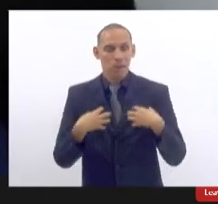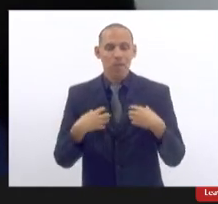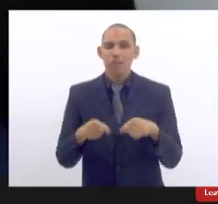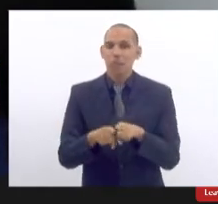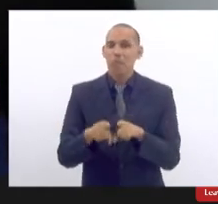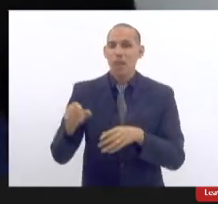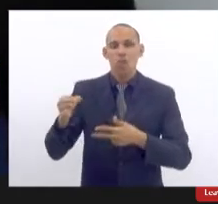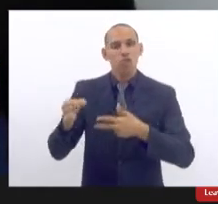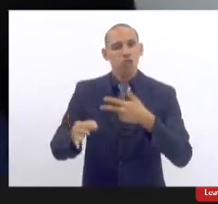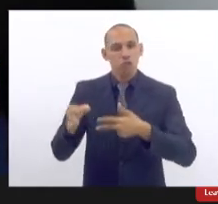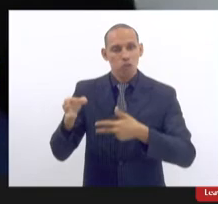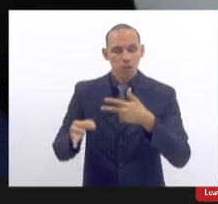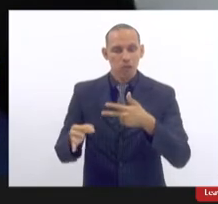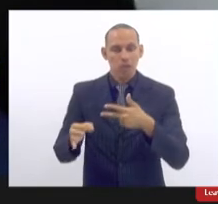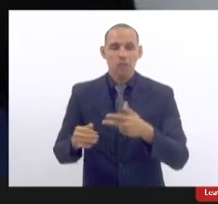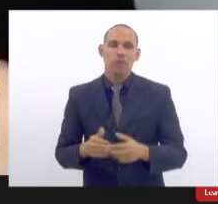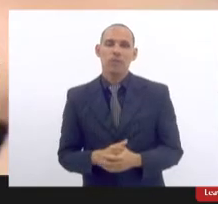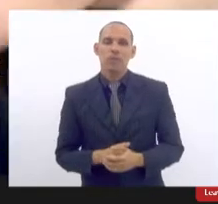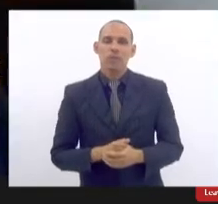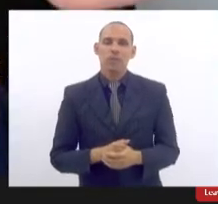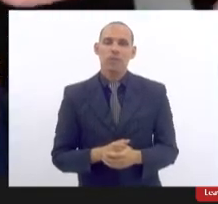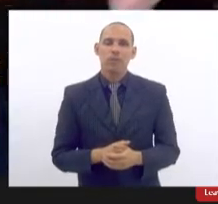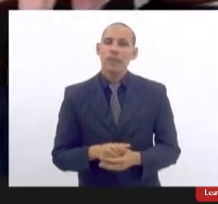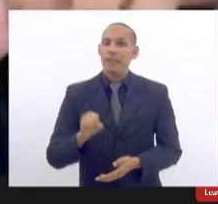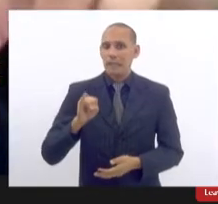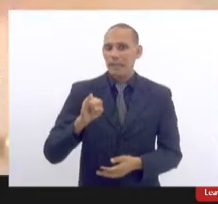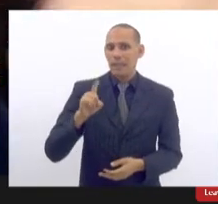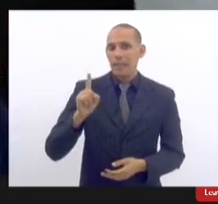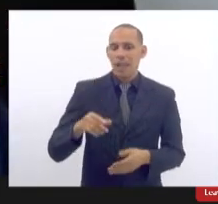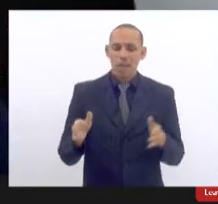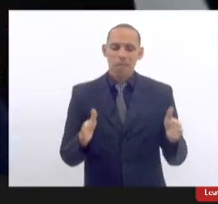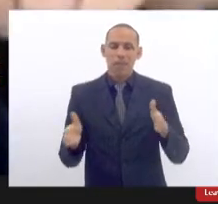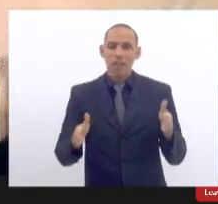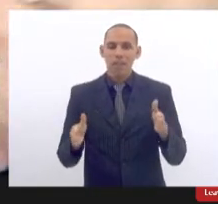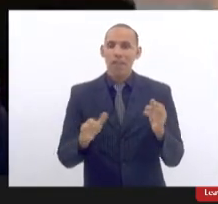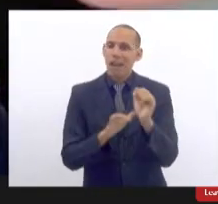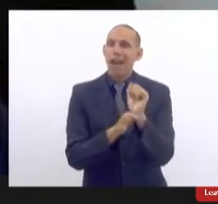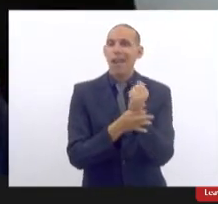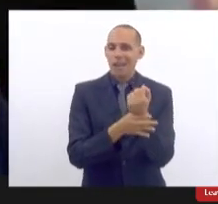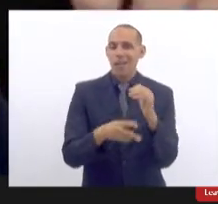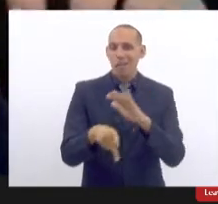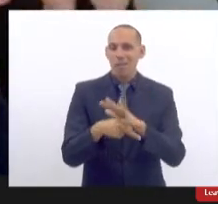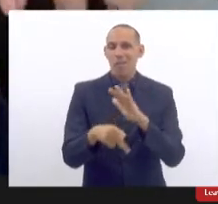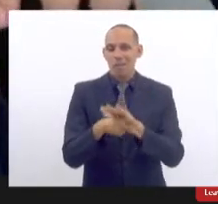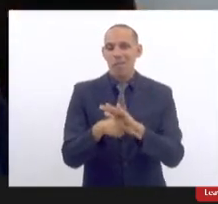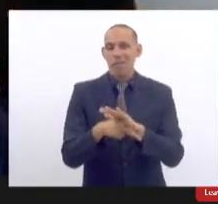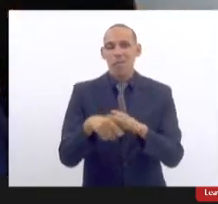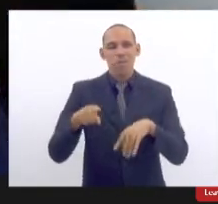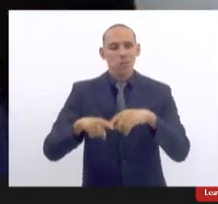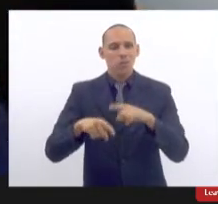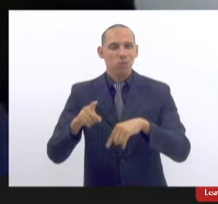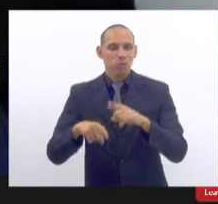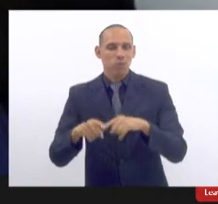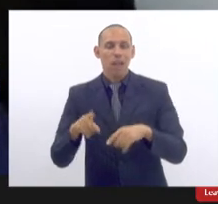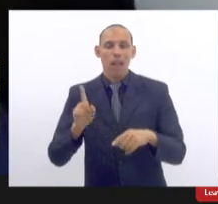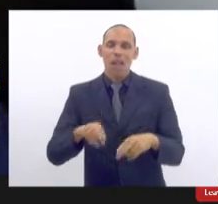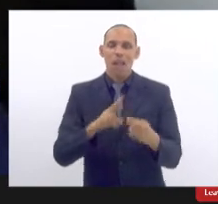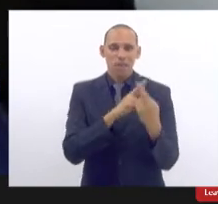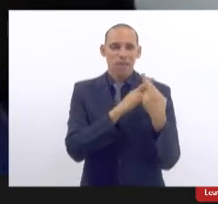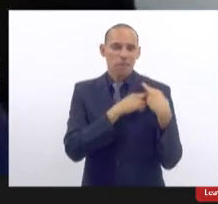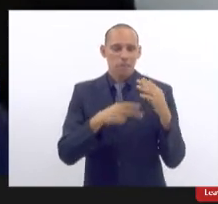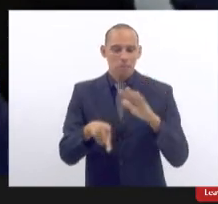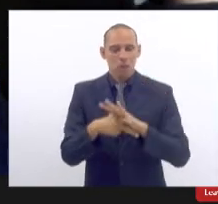na linha de quando se trata de período de garantia do produto de responsabilizar os